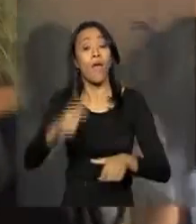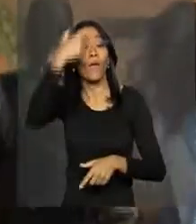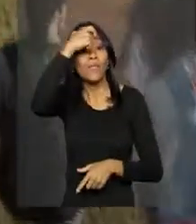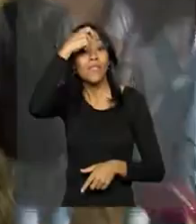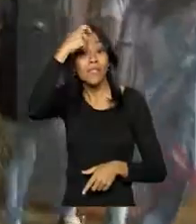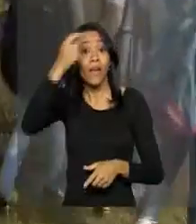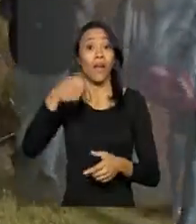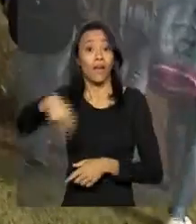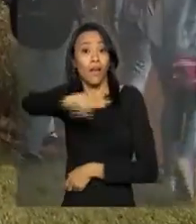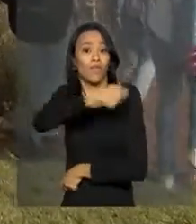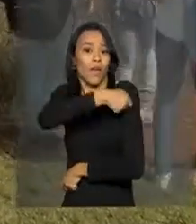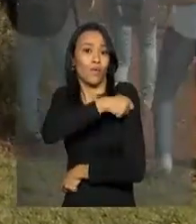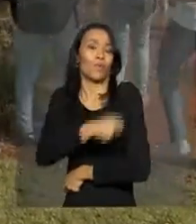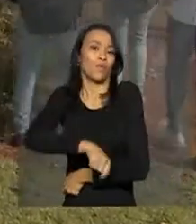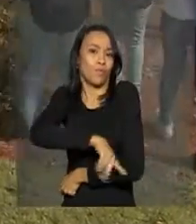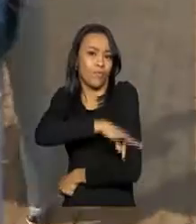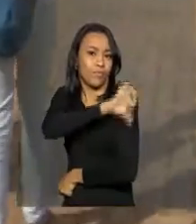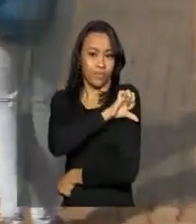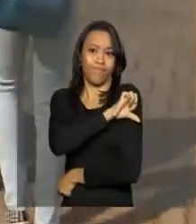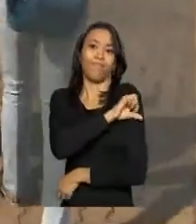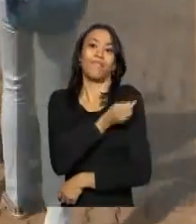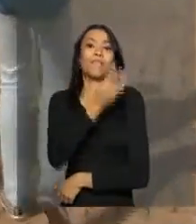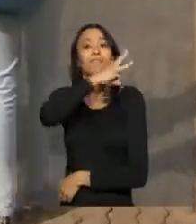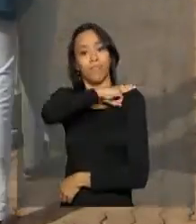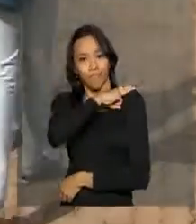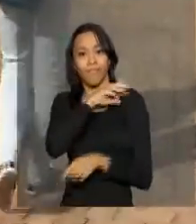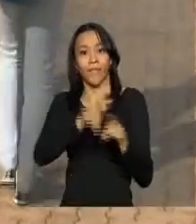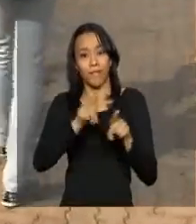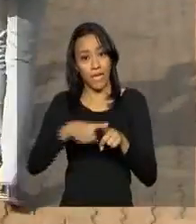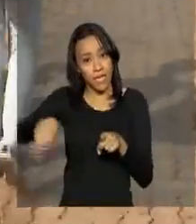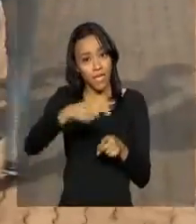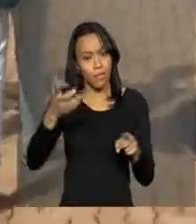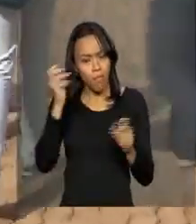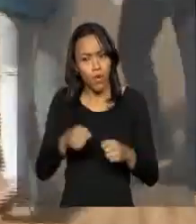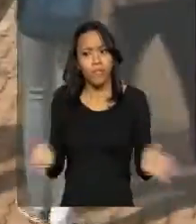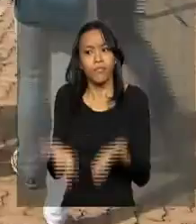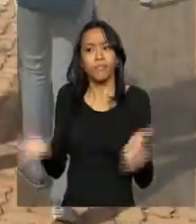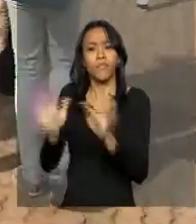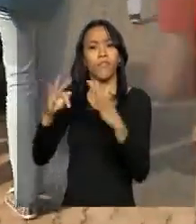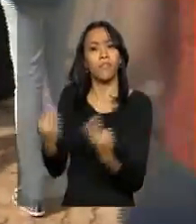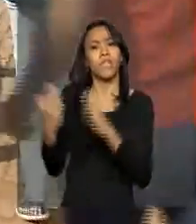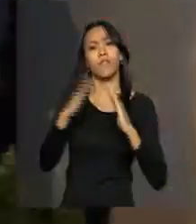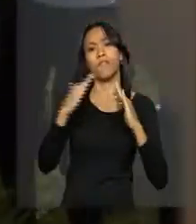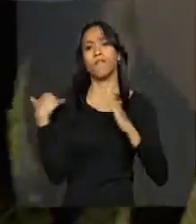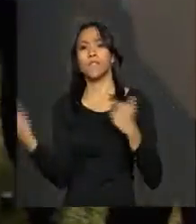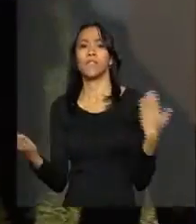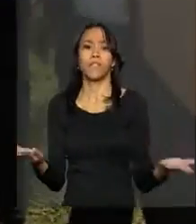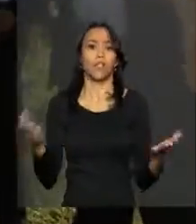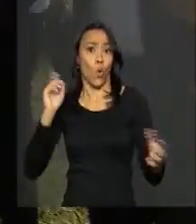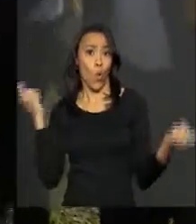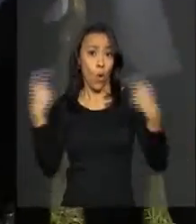e mobilizar estudantes dos ensinos fundamental e médio, de modo que eles possam motivar familiares e vizinhos no combate ao mosquito.